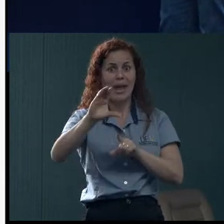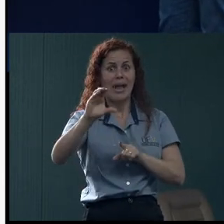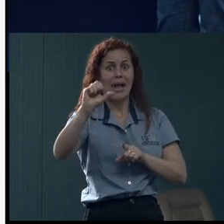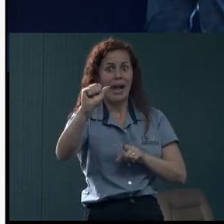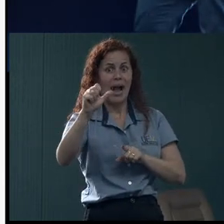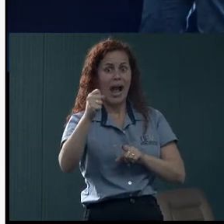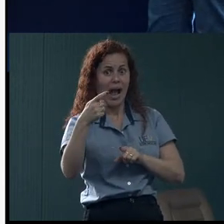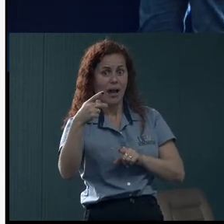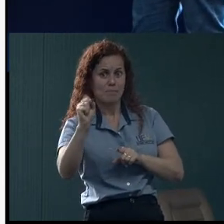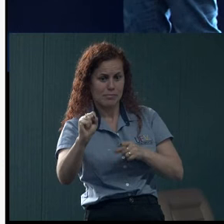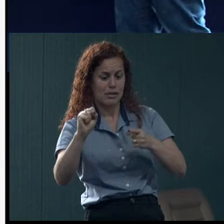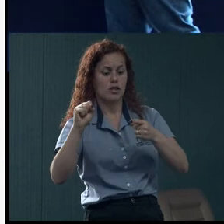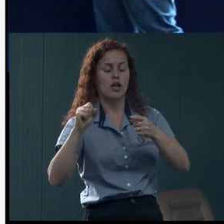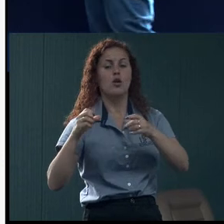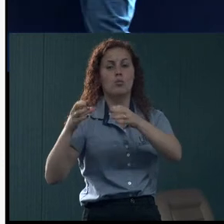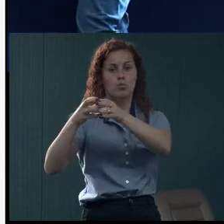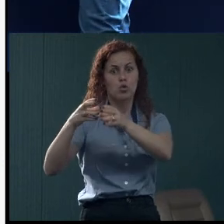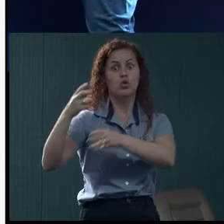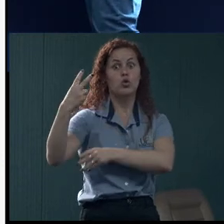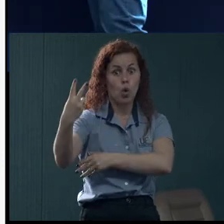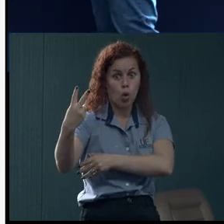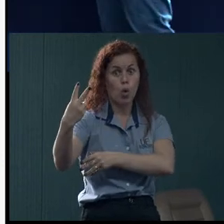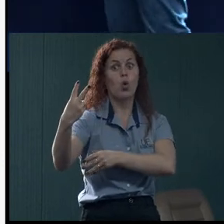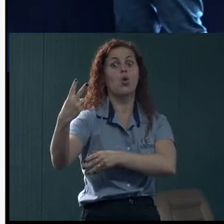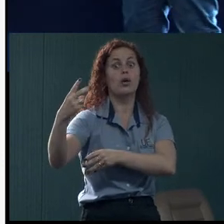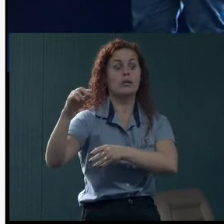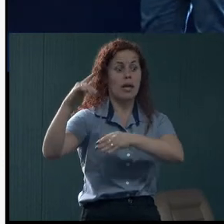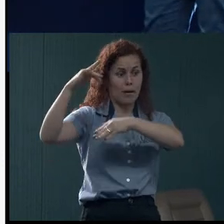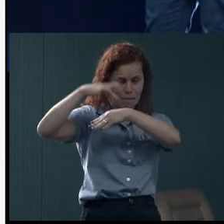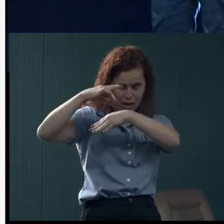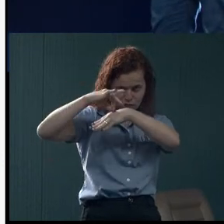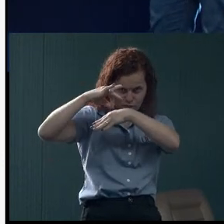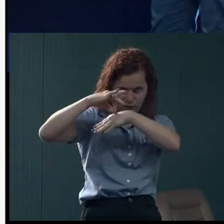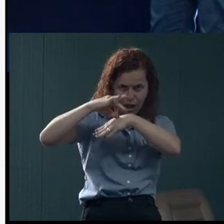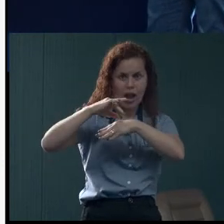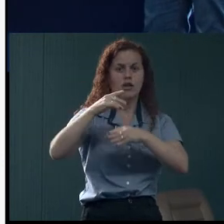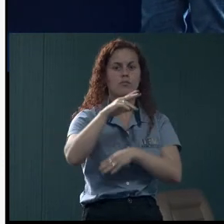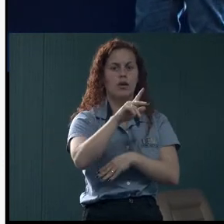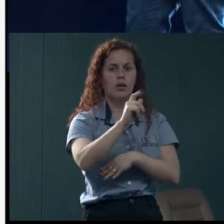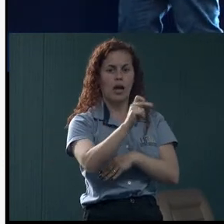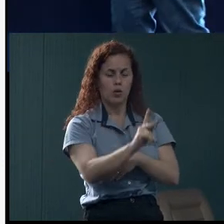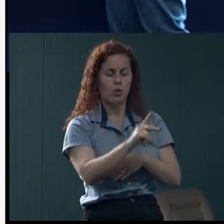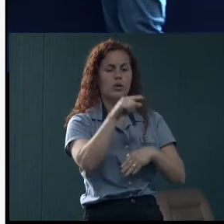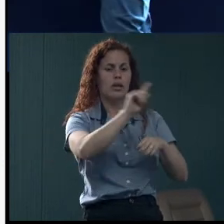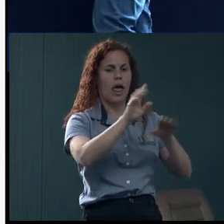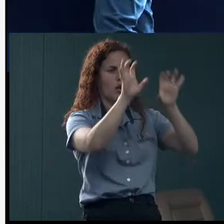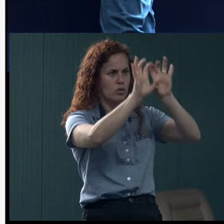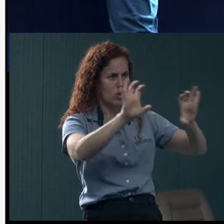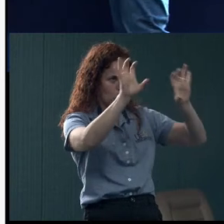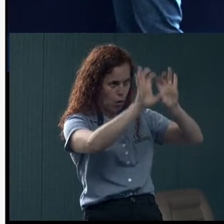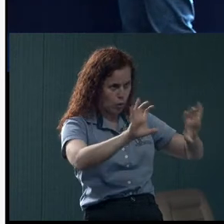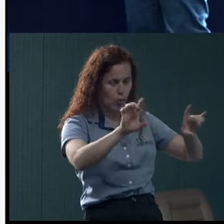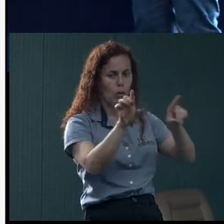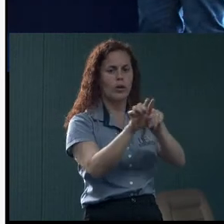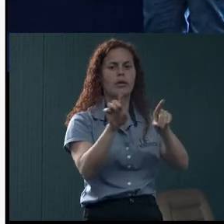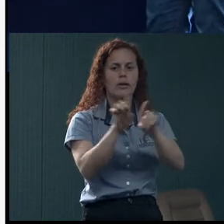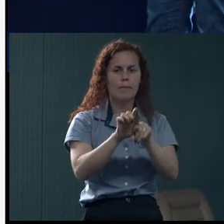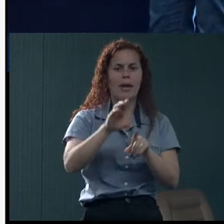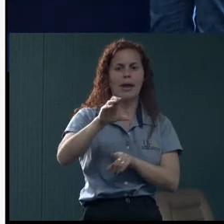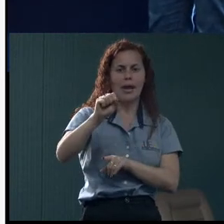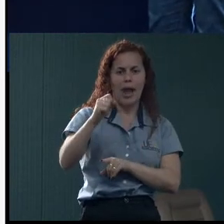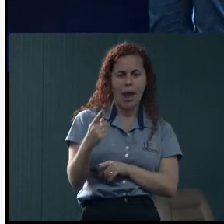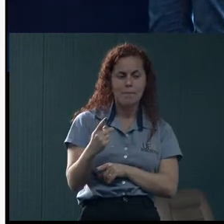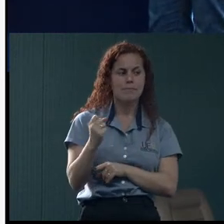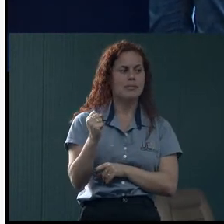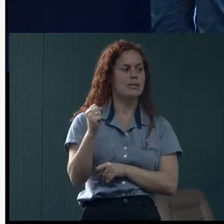gente tem, CAPS 2, que é no bairro de Fátima, o CAPS AD, que hoje está no Santo Antônio, e o CAPS I, que